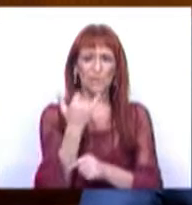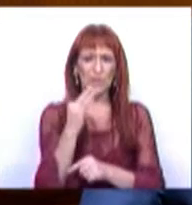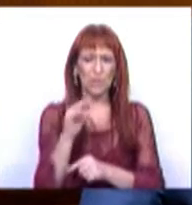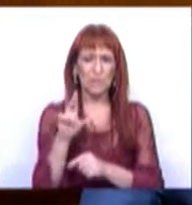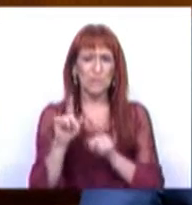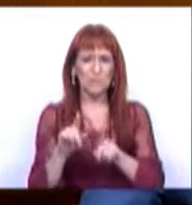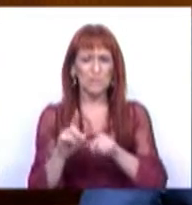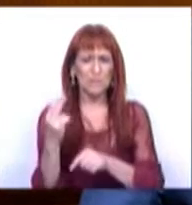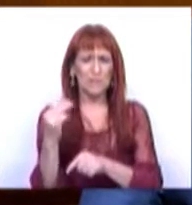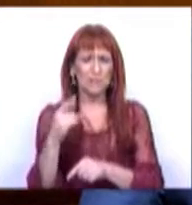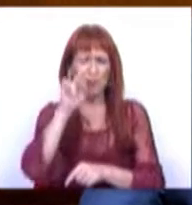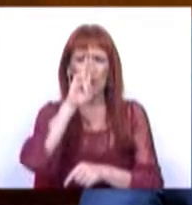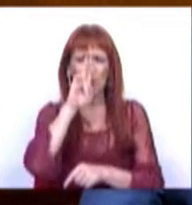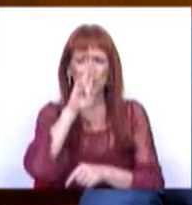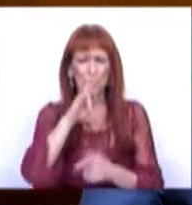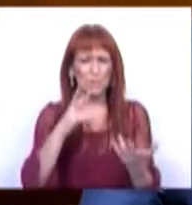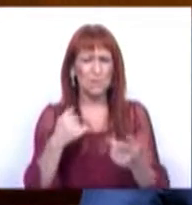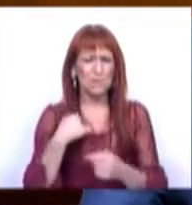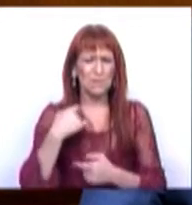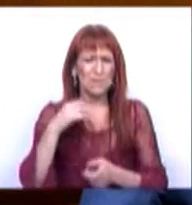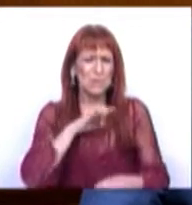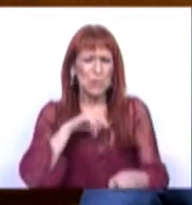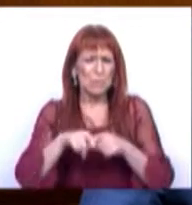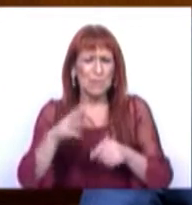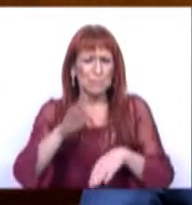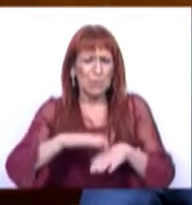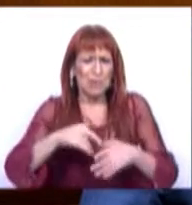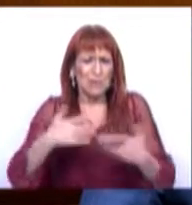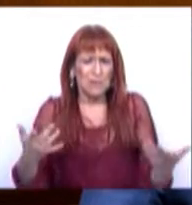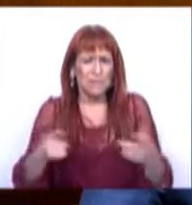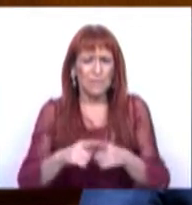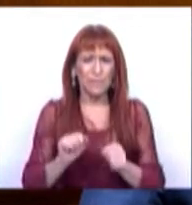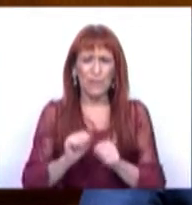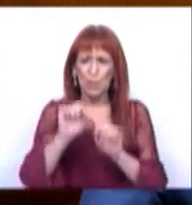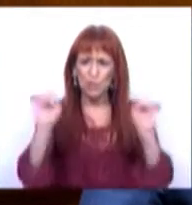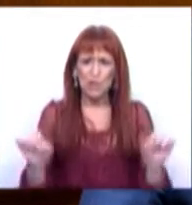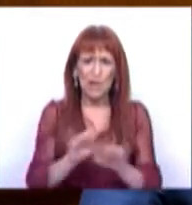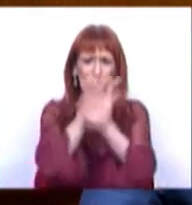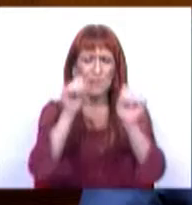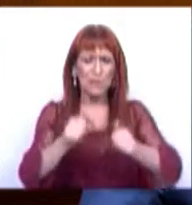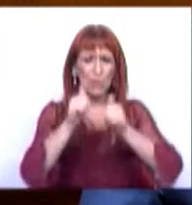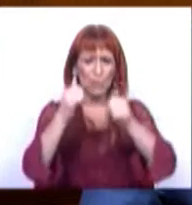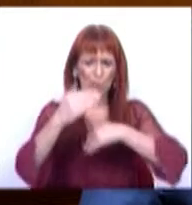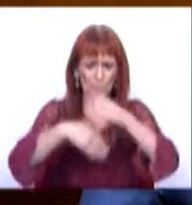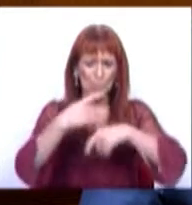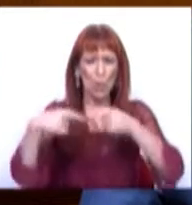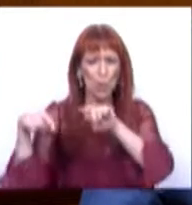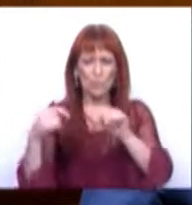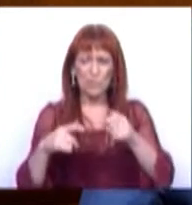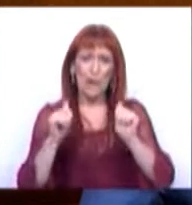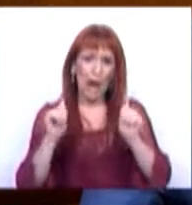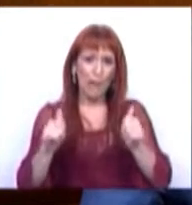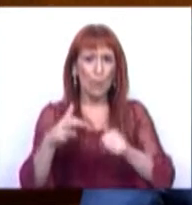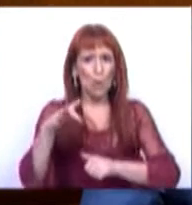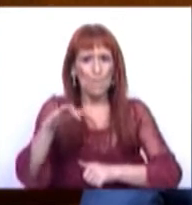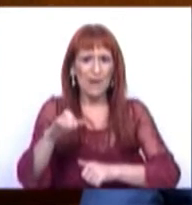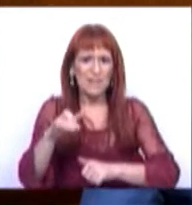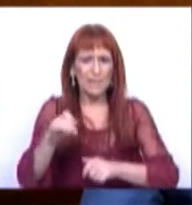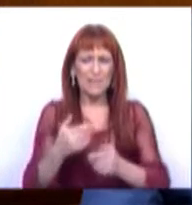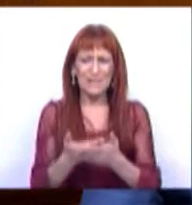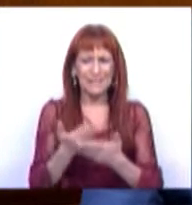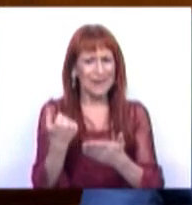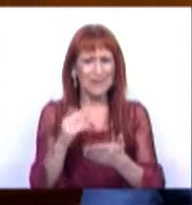na gasolina. Por isso, Sr. Deputado, penso que para o bom esclarecimento e o bom andamento do debate seria bom que o PCP